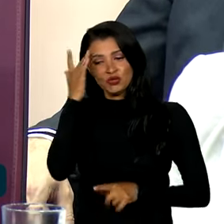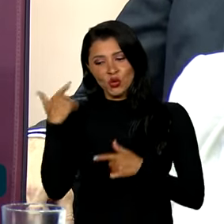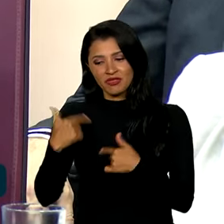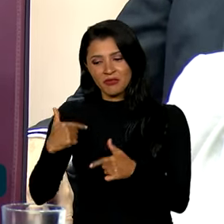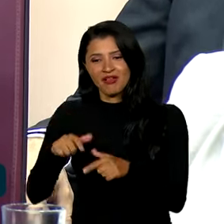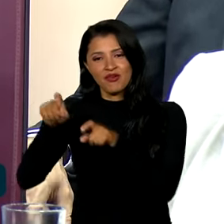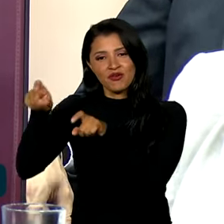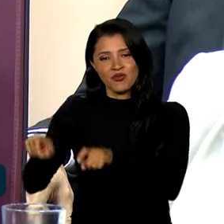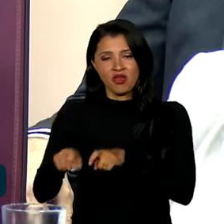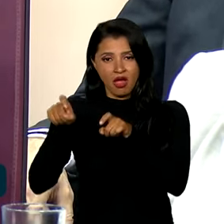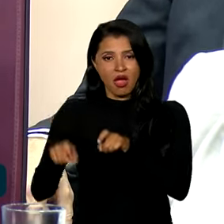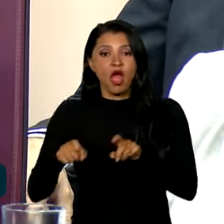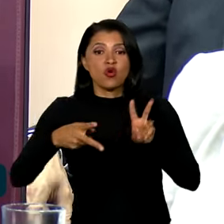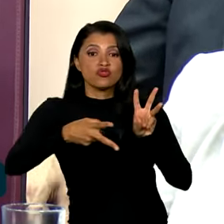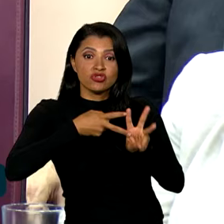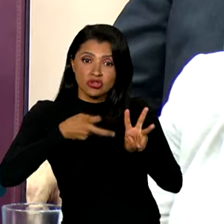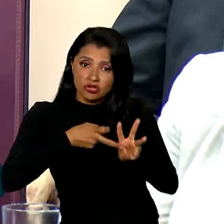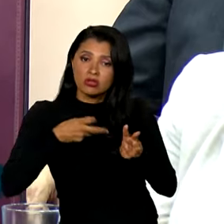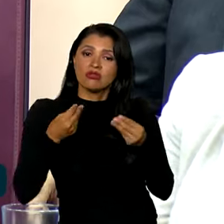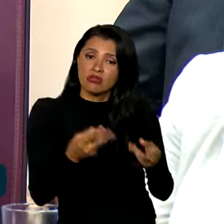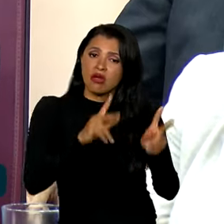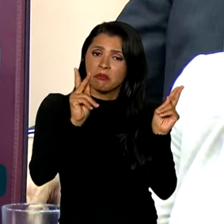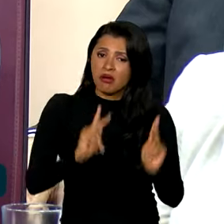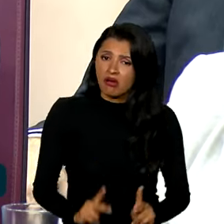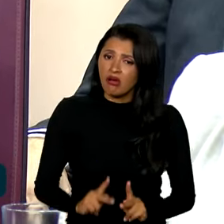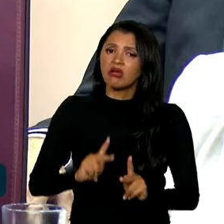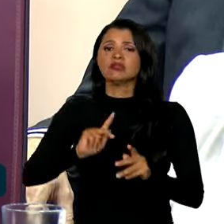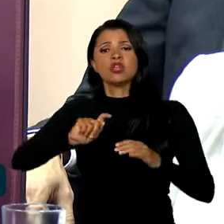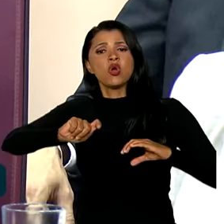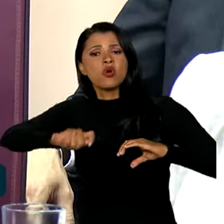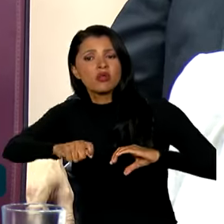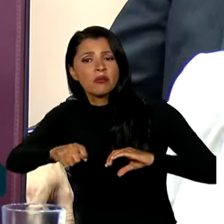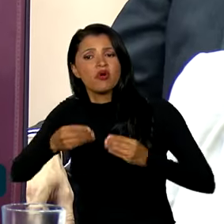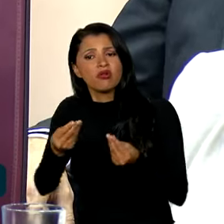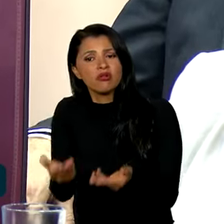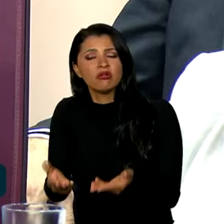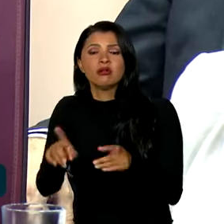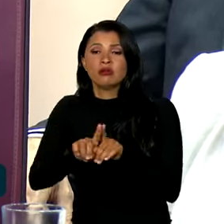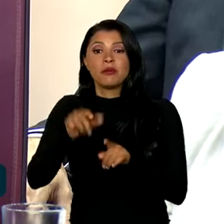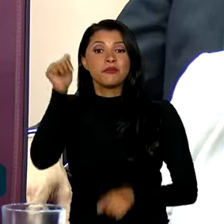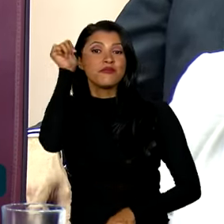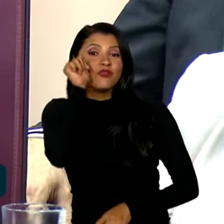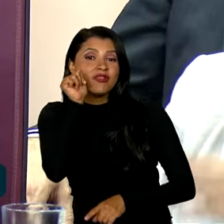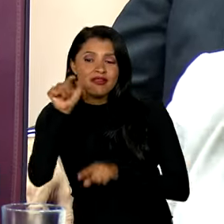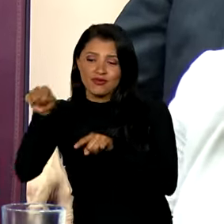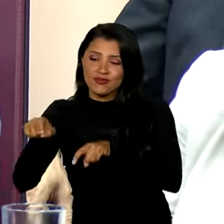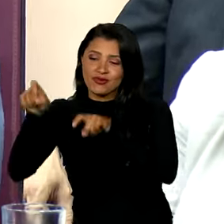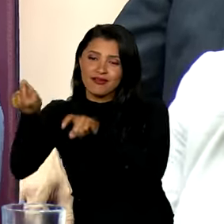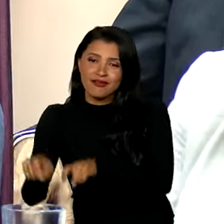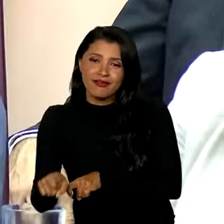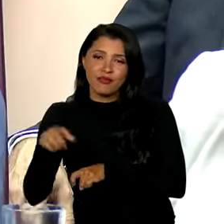trabalhadoras rurais, para os indígenas, para os quilombolas, para as mulheres que estão no campo, cada dia mais liderando. Obrigado. Obrigado.